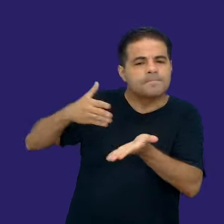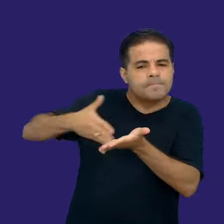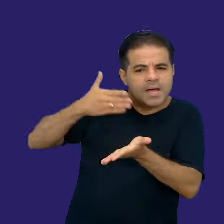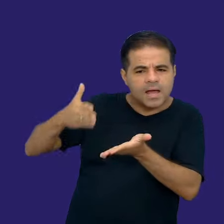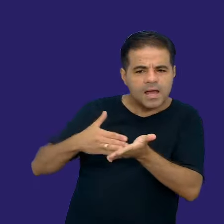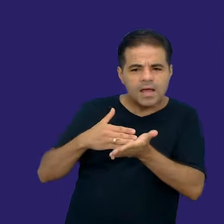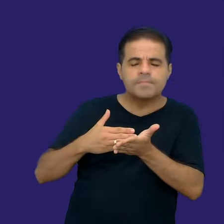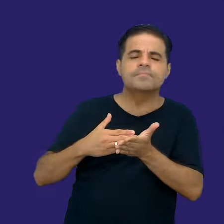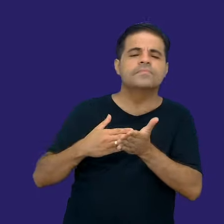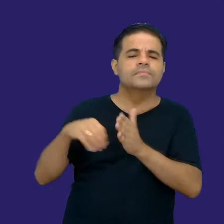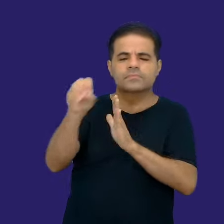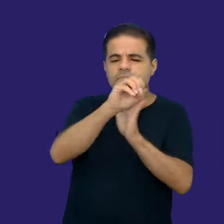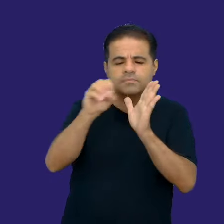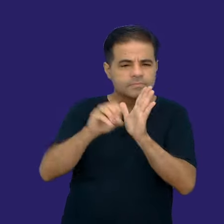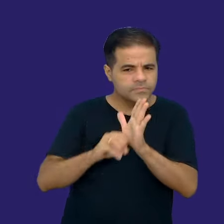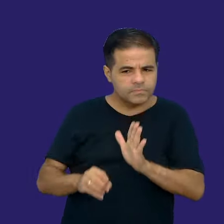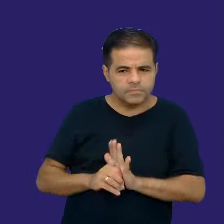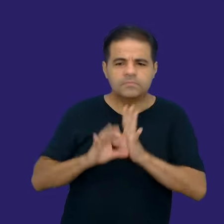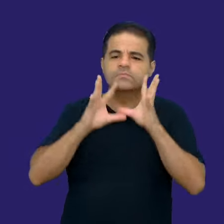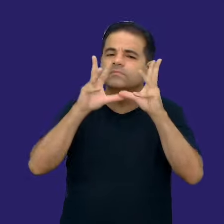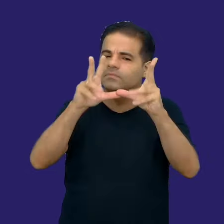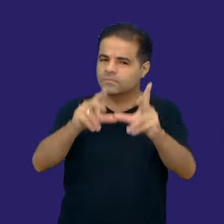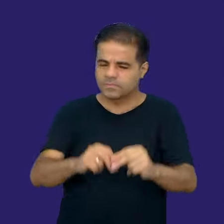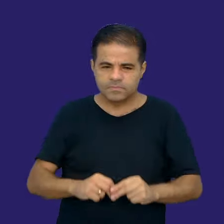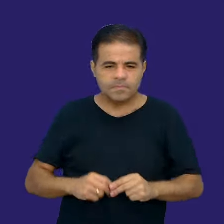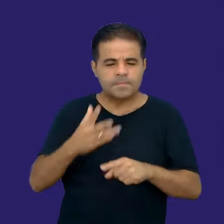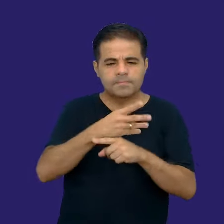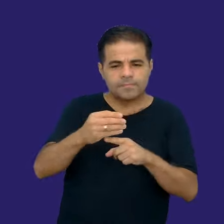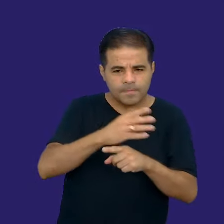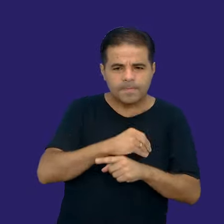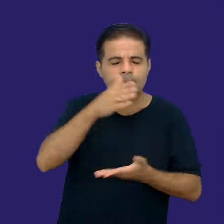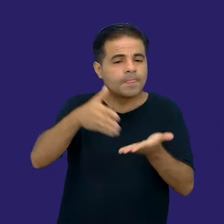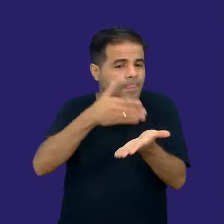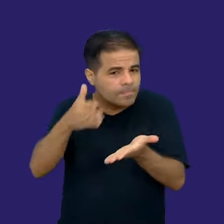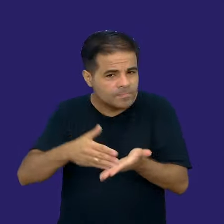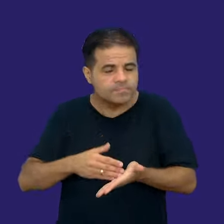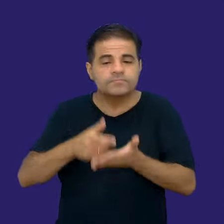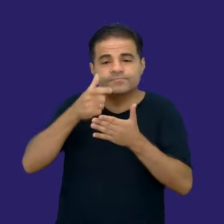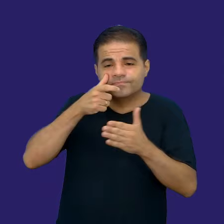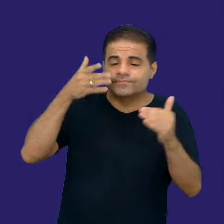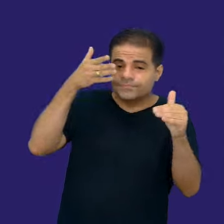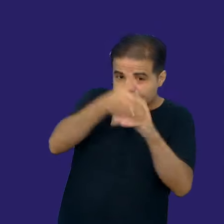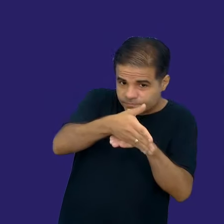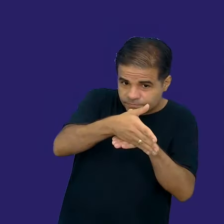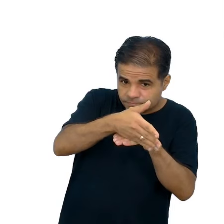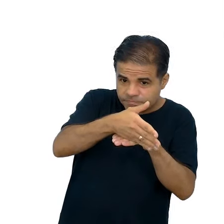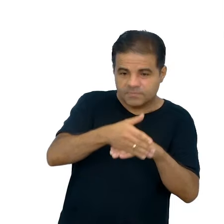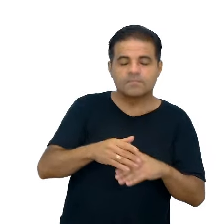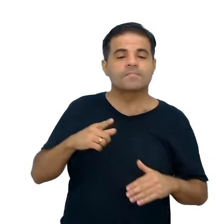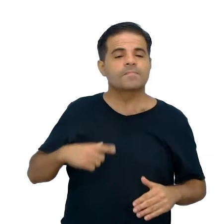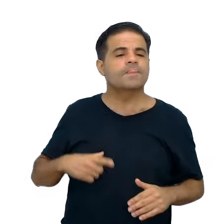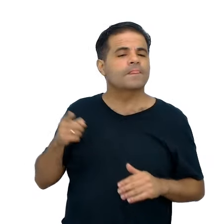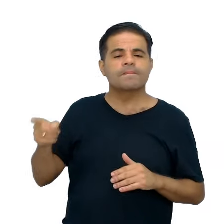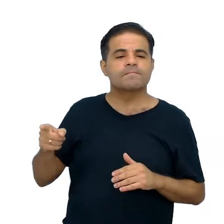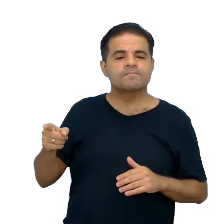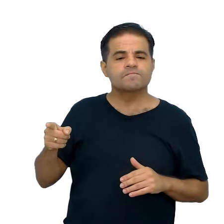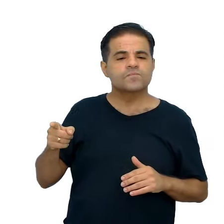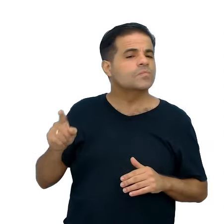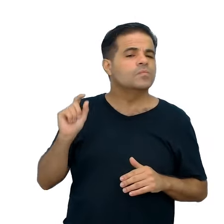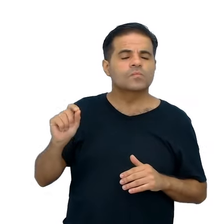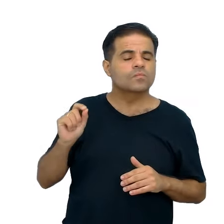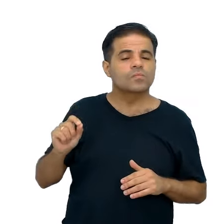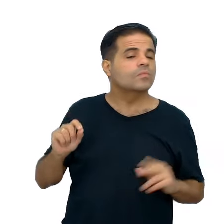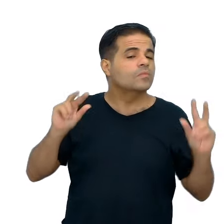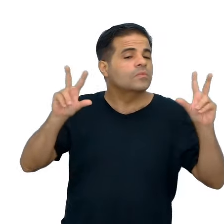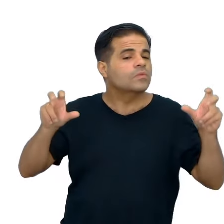da EFAP, tem todos os outros documentos e cadernos lá também para vocês acessarem, e aqui nós vamos falar